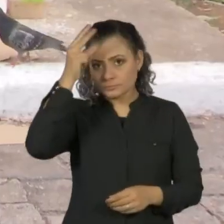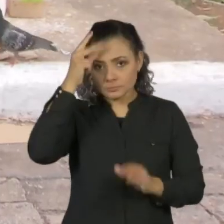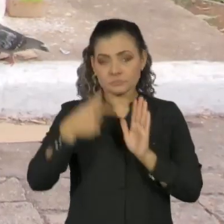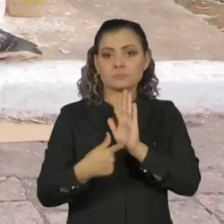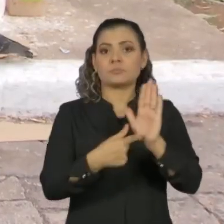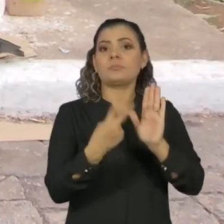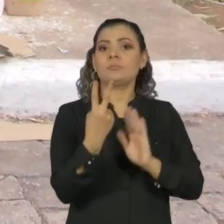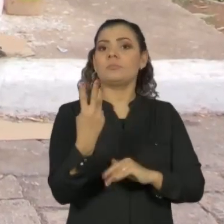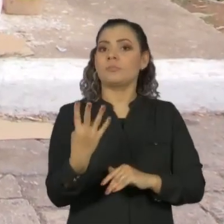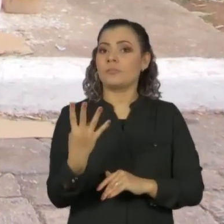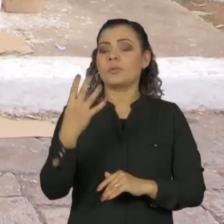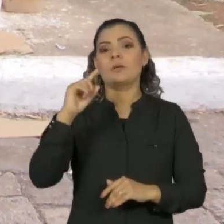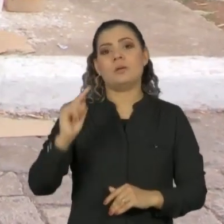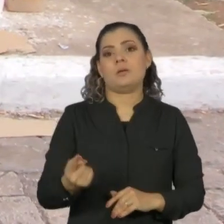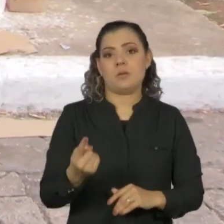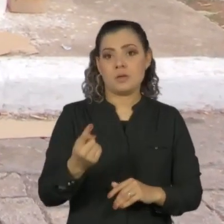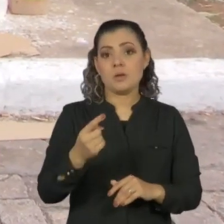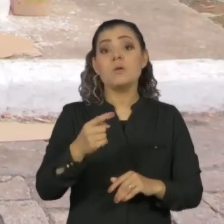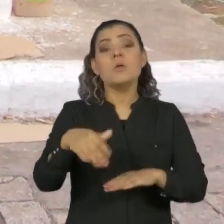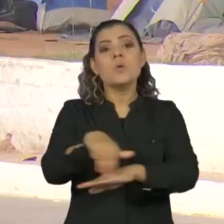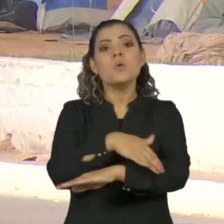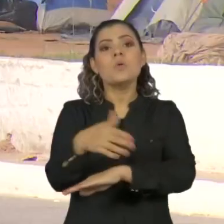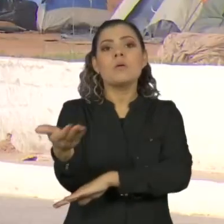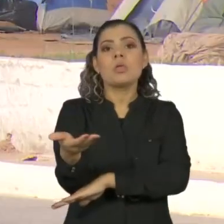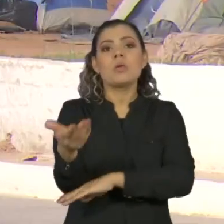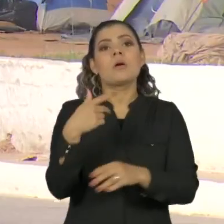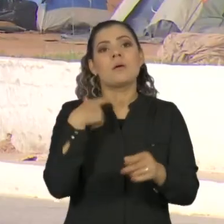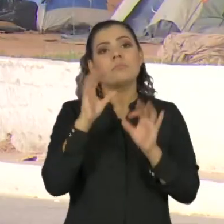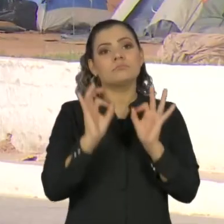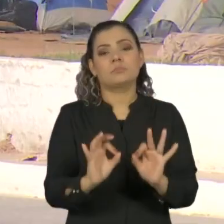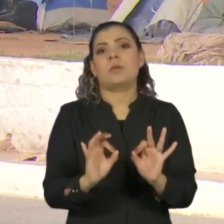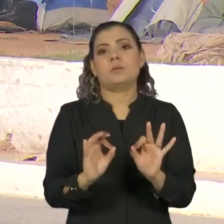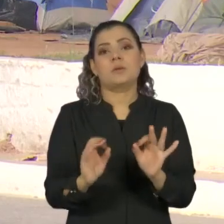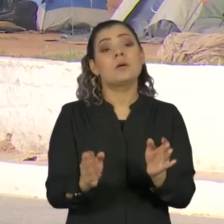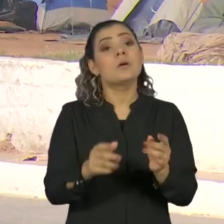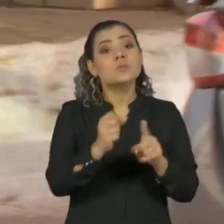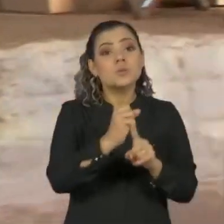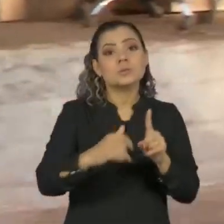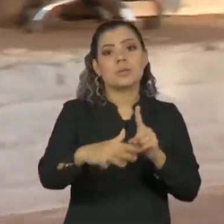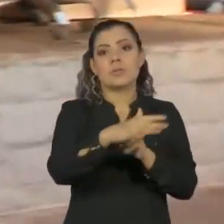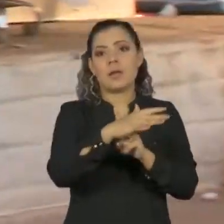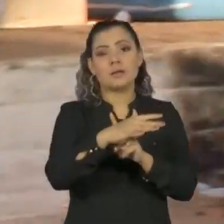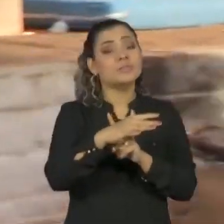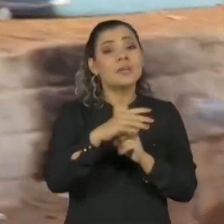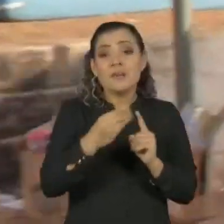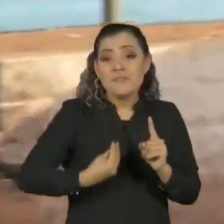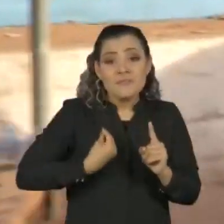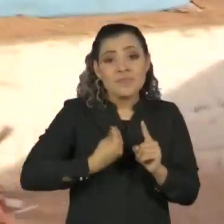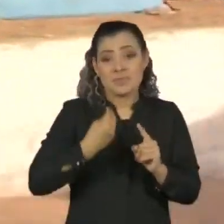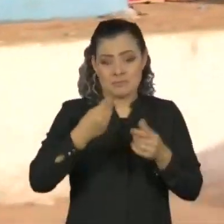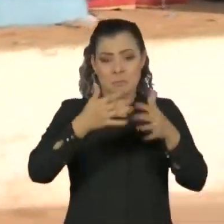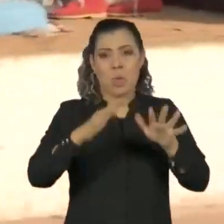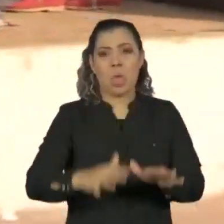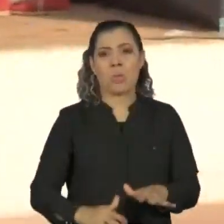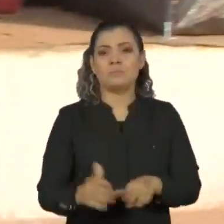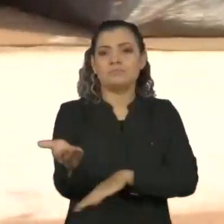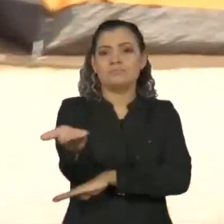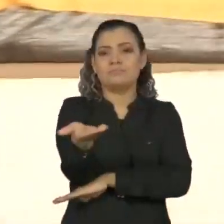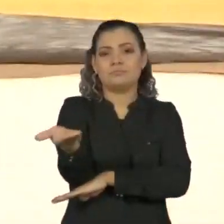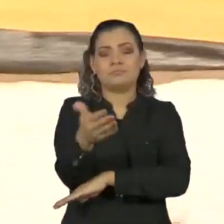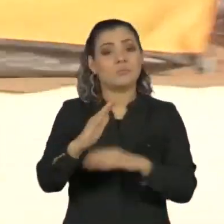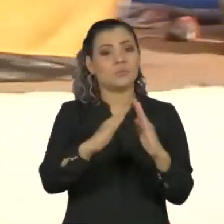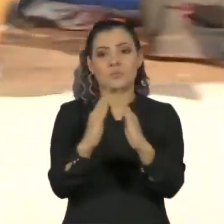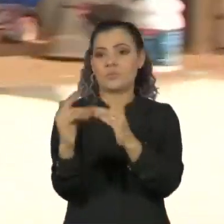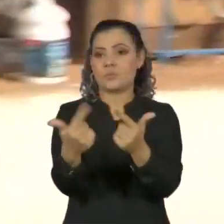24 mil pessoas vivem nas ruas em situação de extrema vulnerabilidade social. O isolamento, por conta da pandemia, é uma